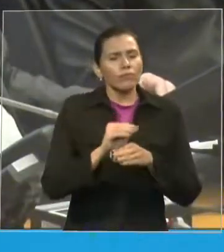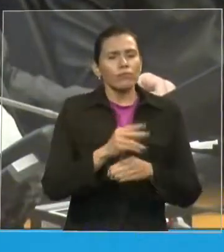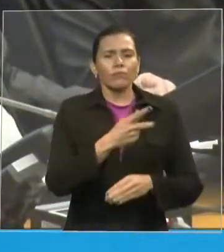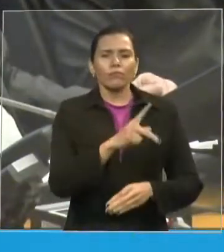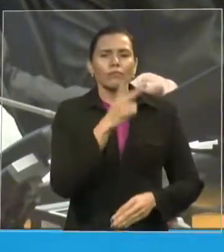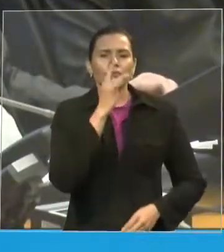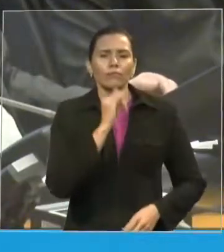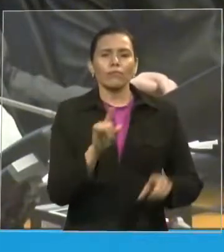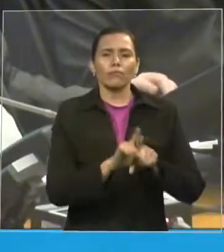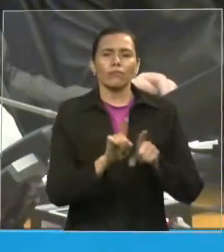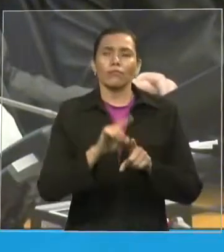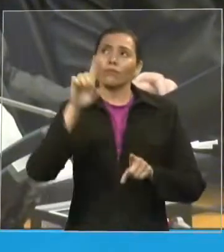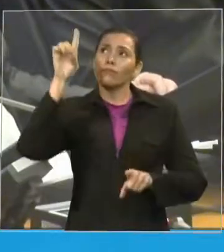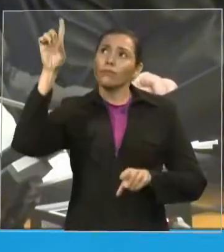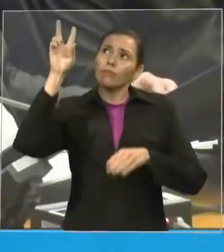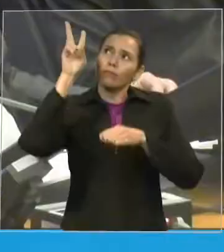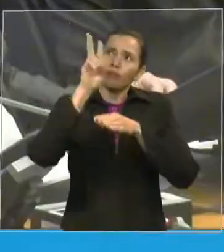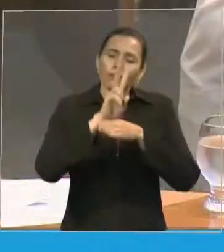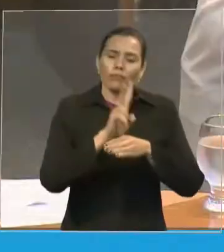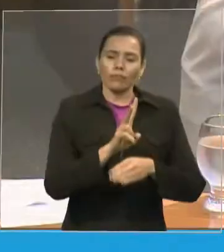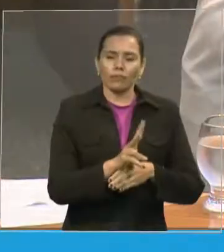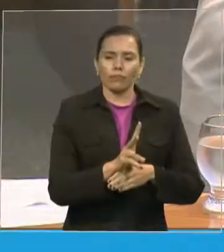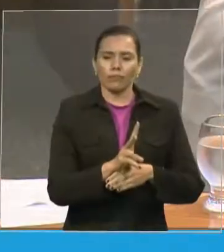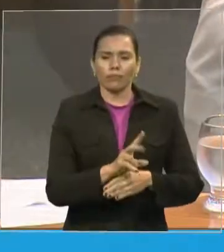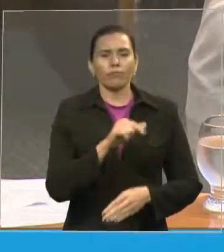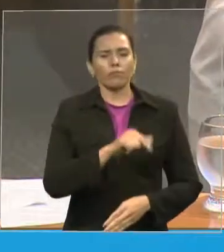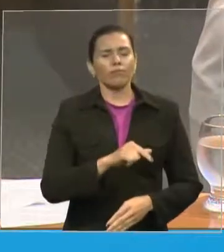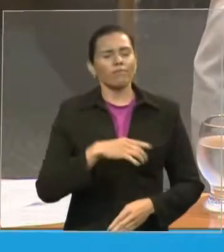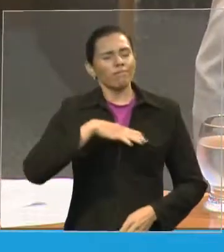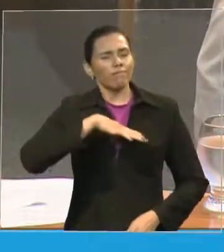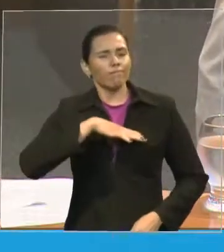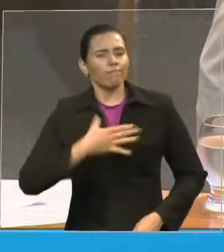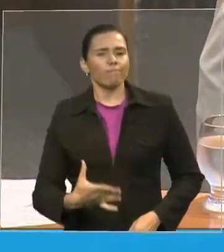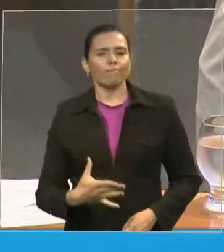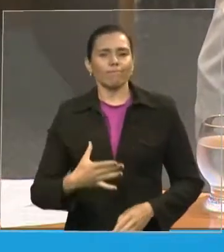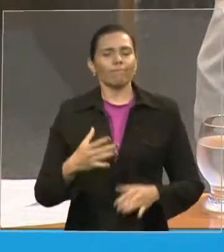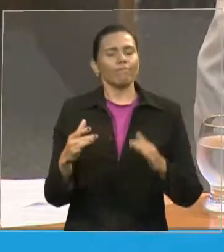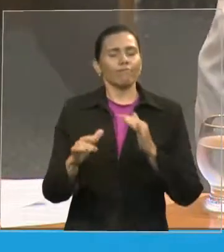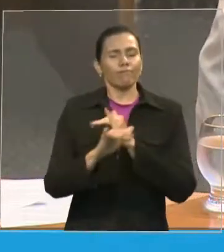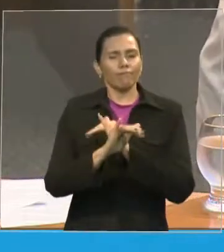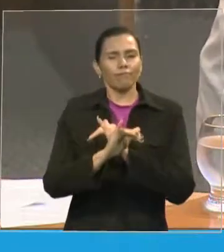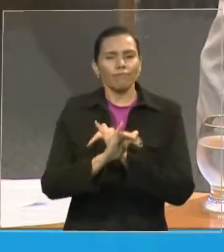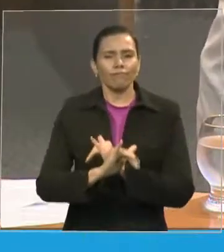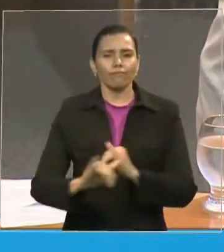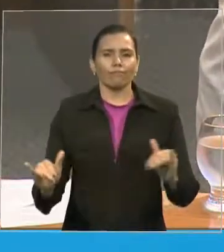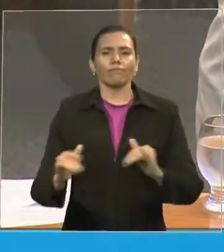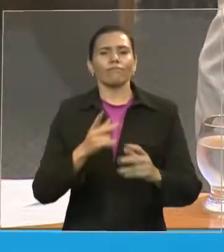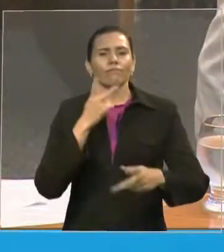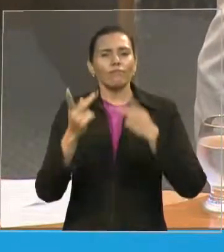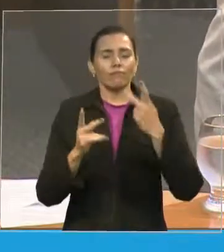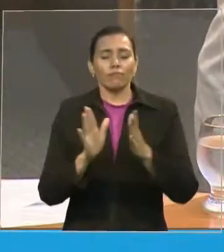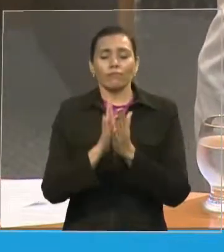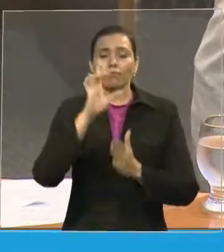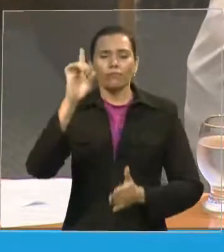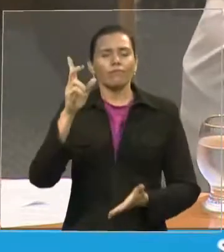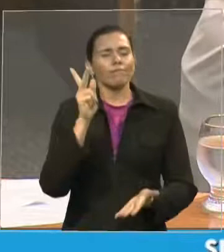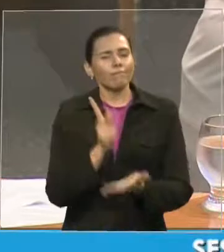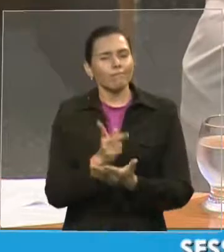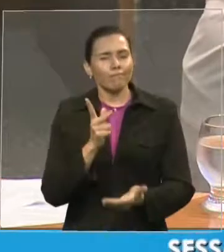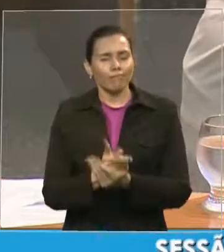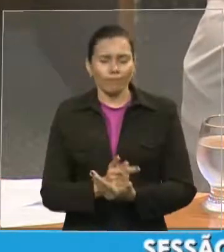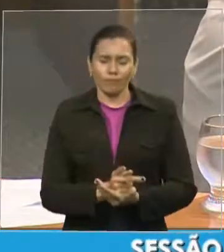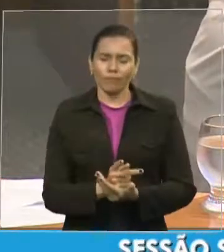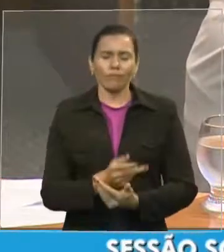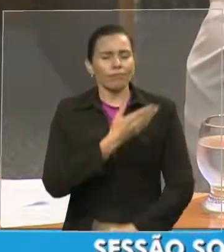espírito evangelístico sempre fez parte da sua vida, desde menino. Andava sempre